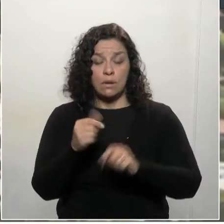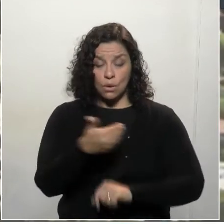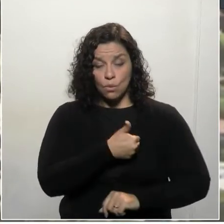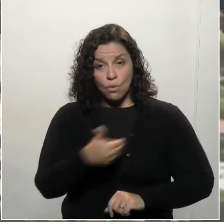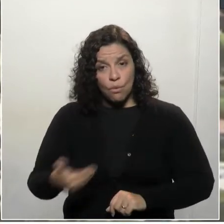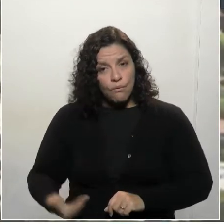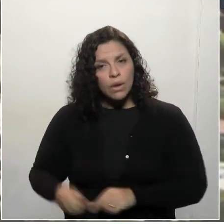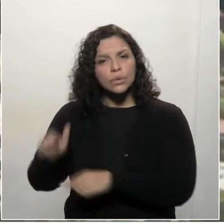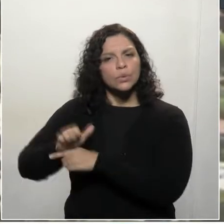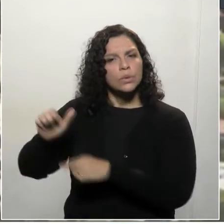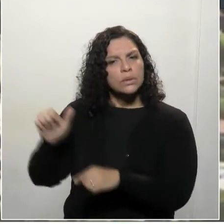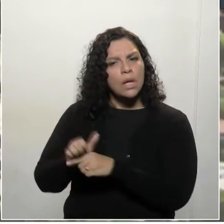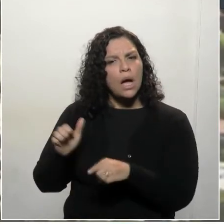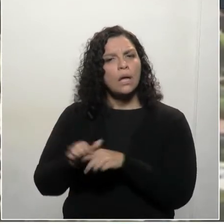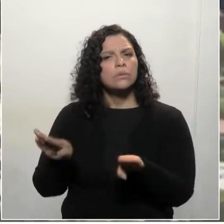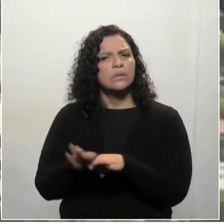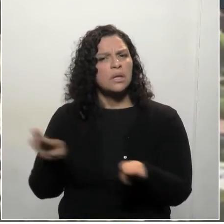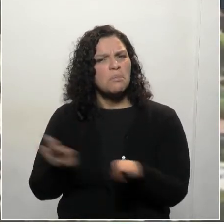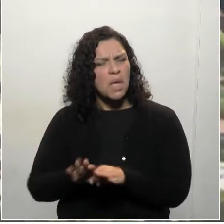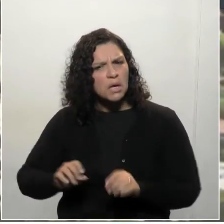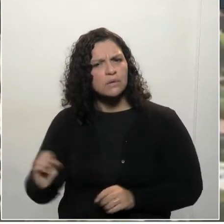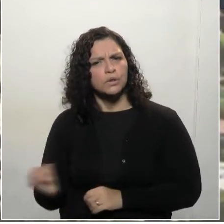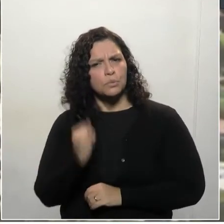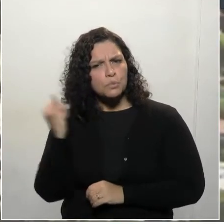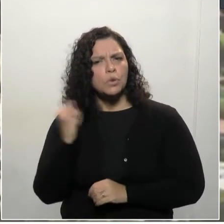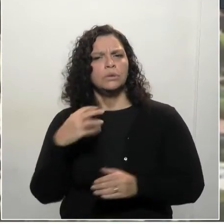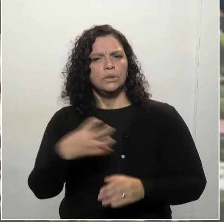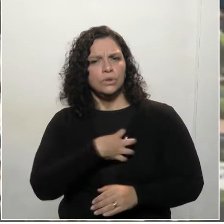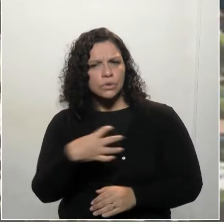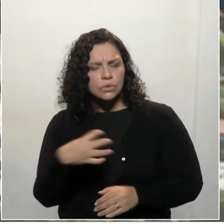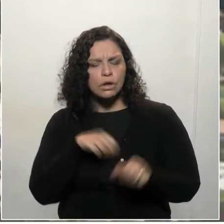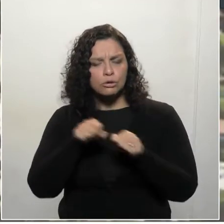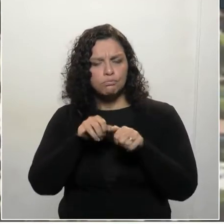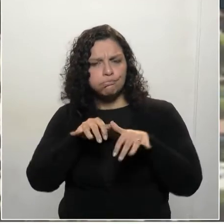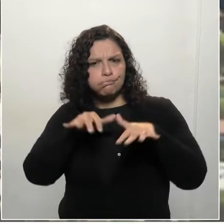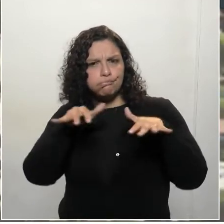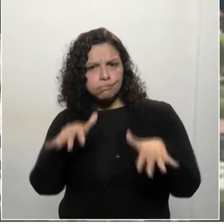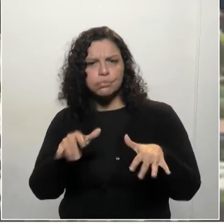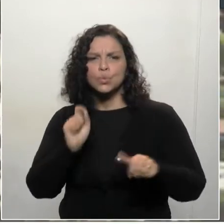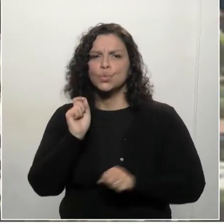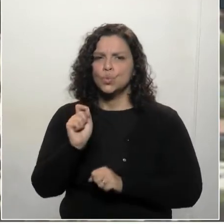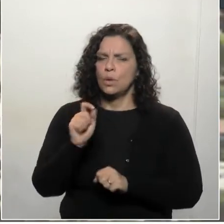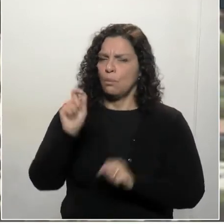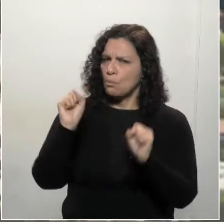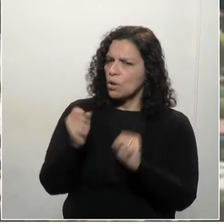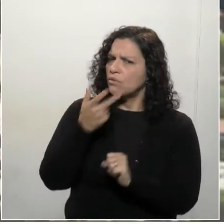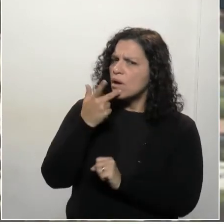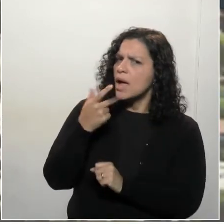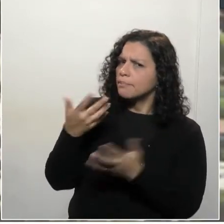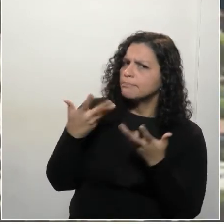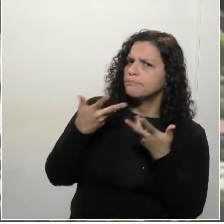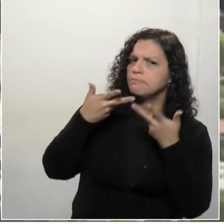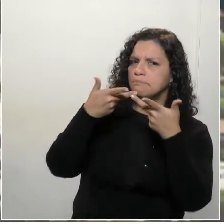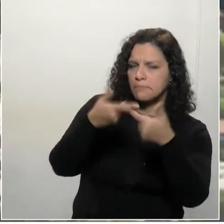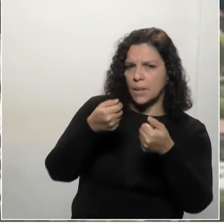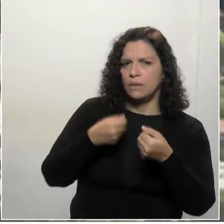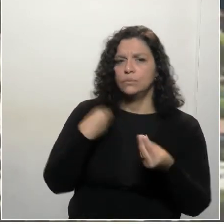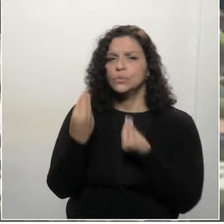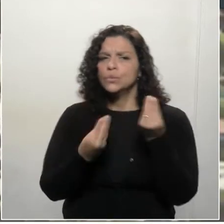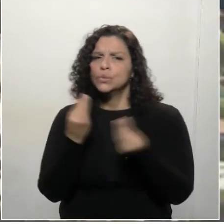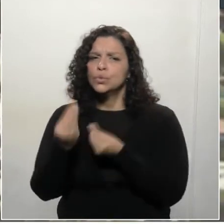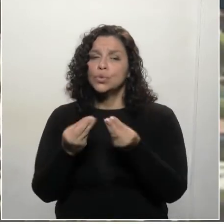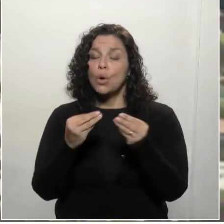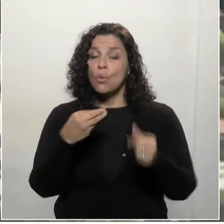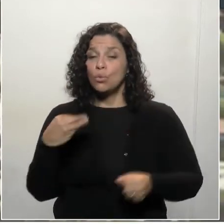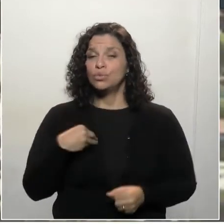governo ampliar de forma significativa, de uma forma extraordinária, até podemos dizer, da realização